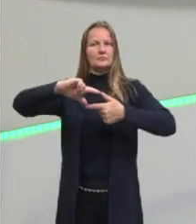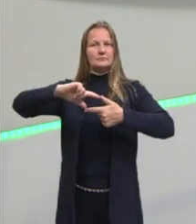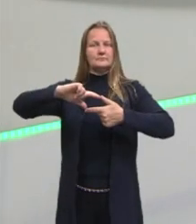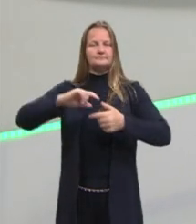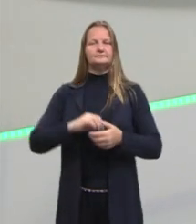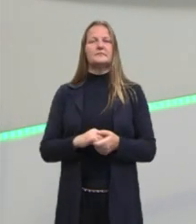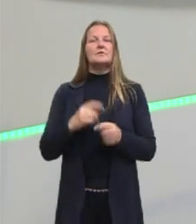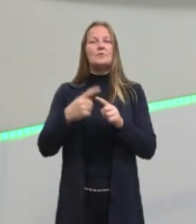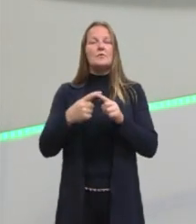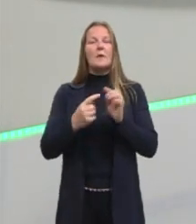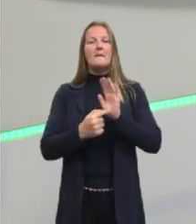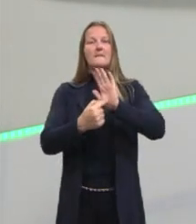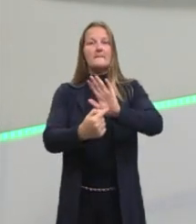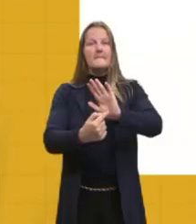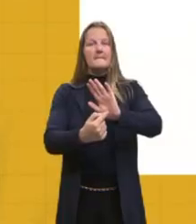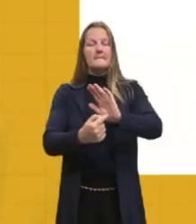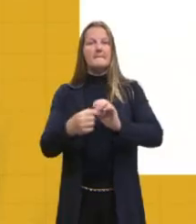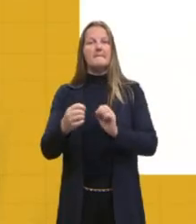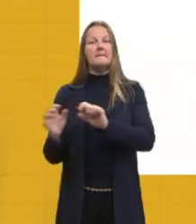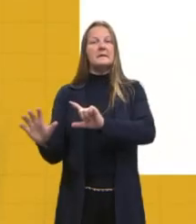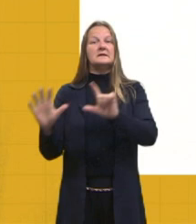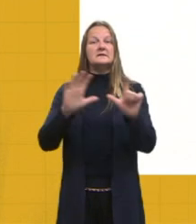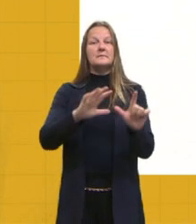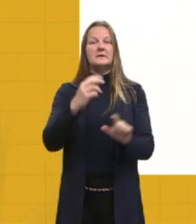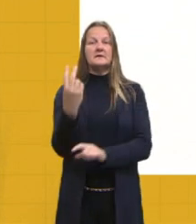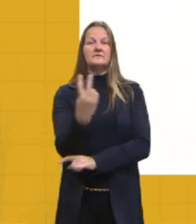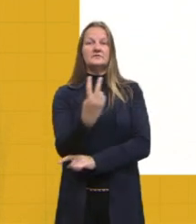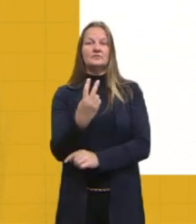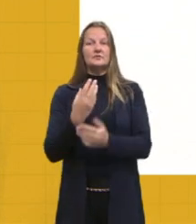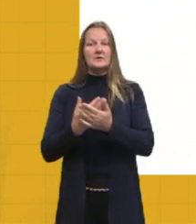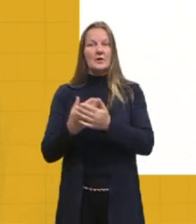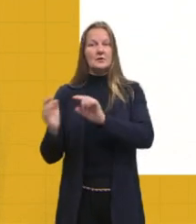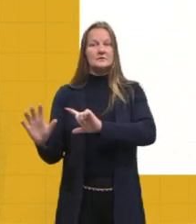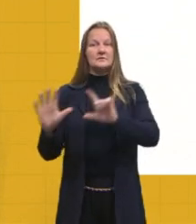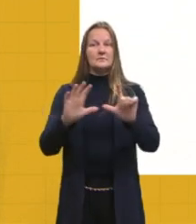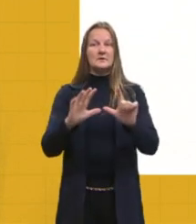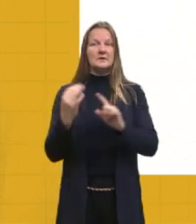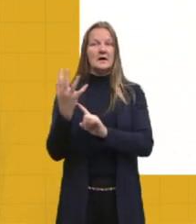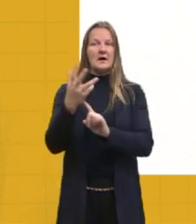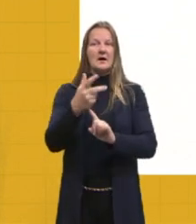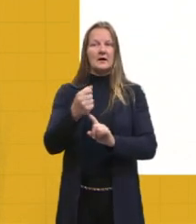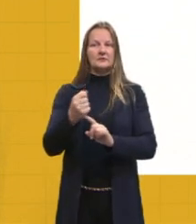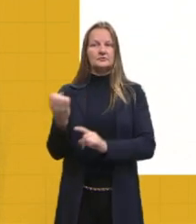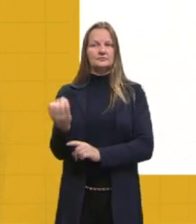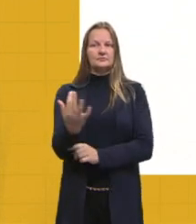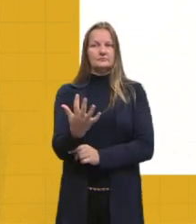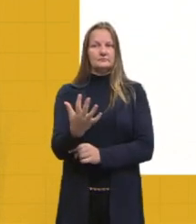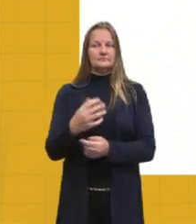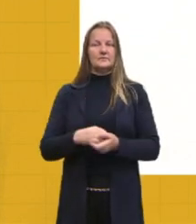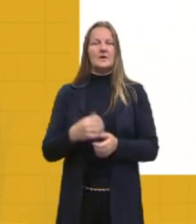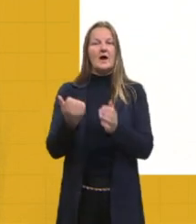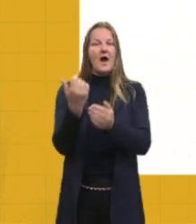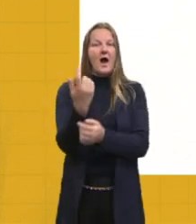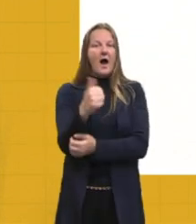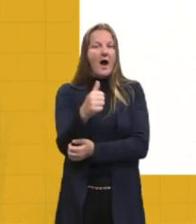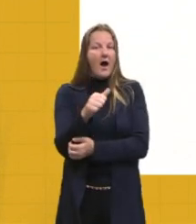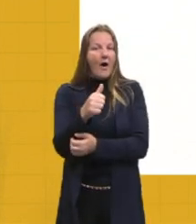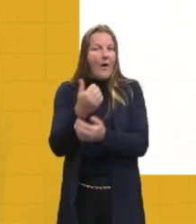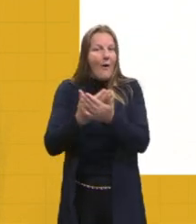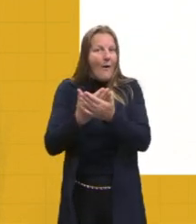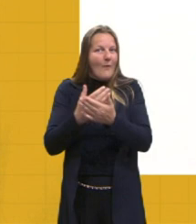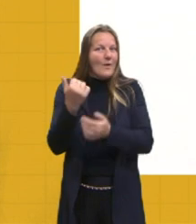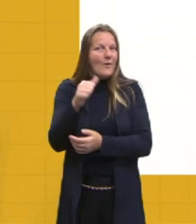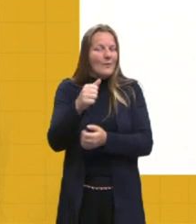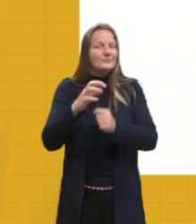né? Que foi apresentada lá na semana de 22, que é a nossa aula anterior. Se alguém perdeu, volta lá para a aula 11, dá uma olhadinha, que a gente falou